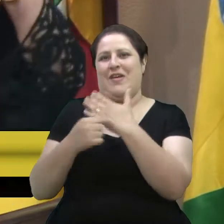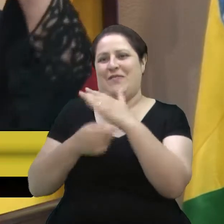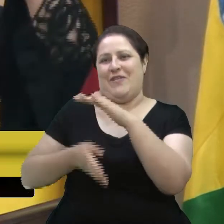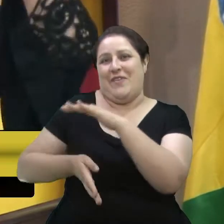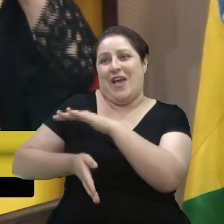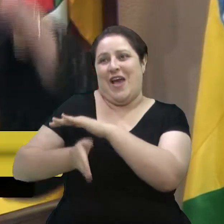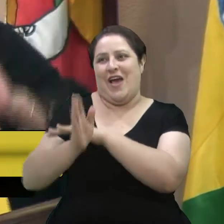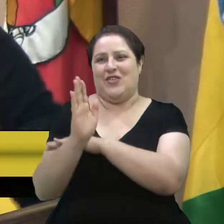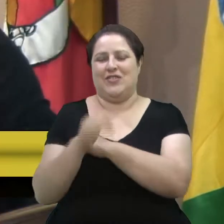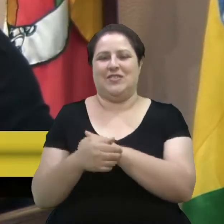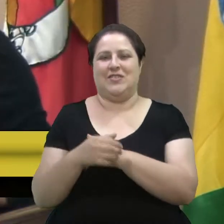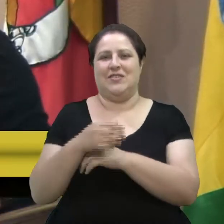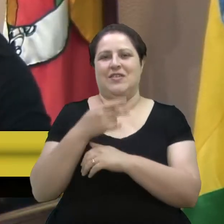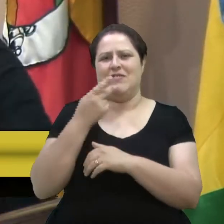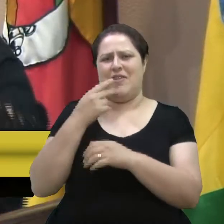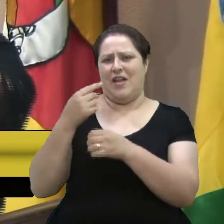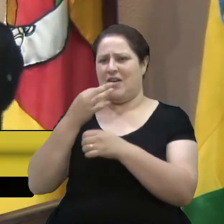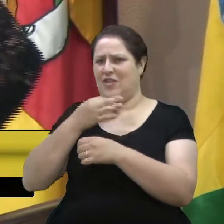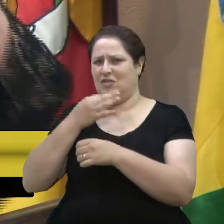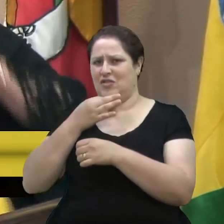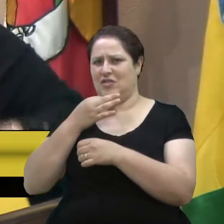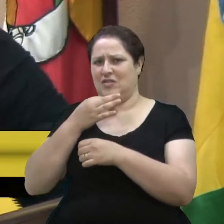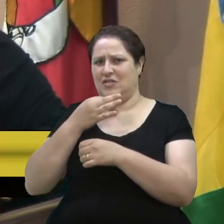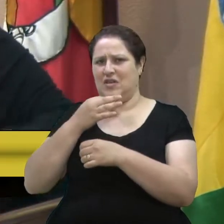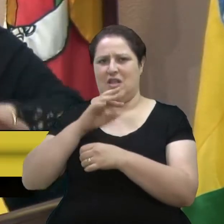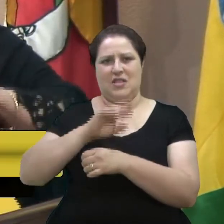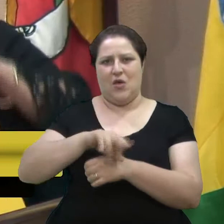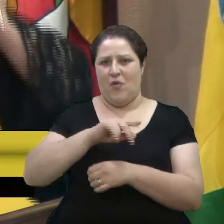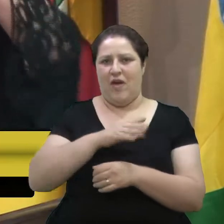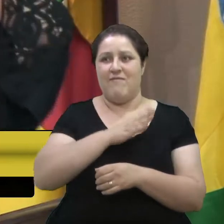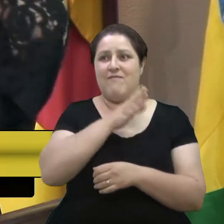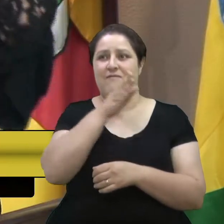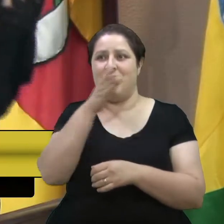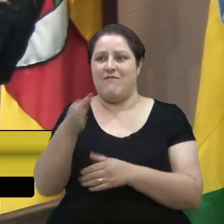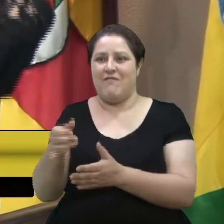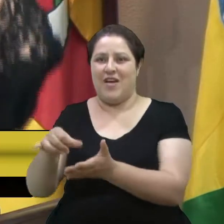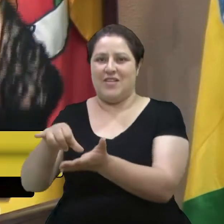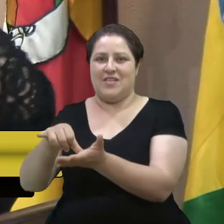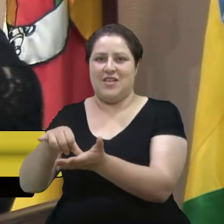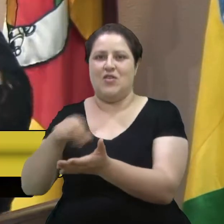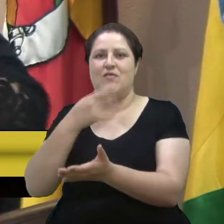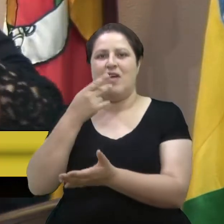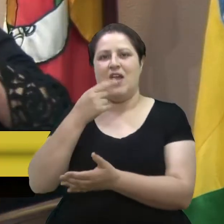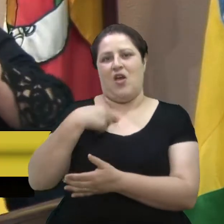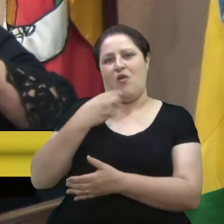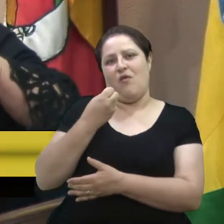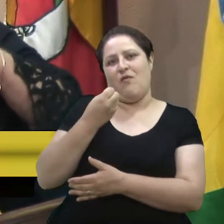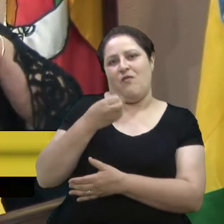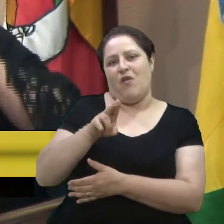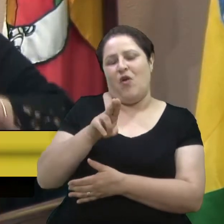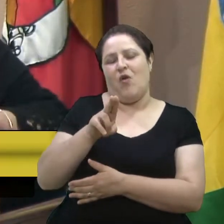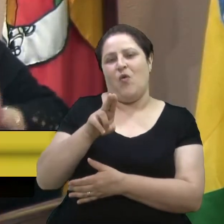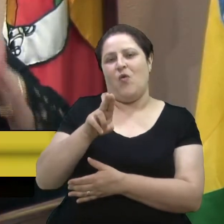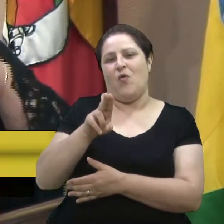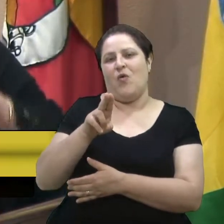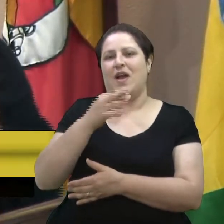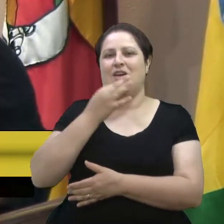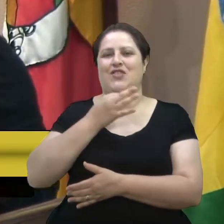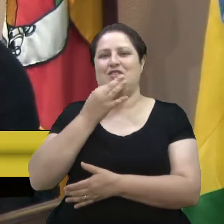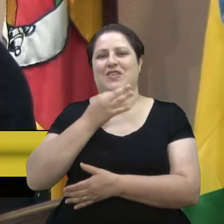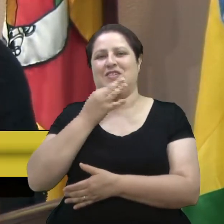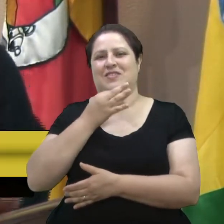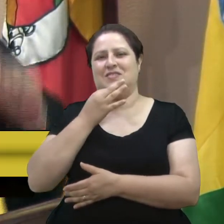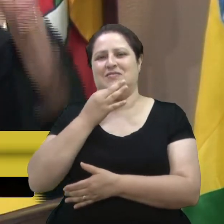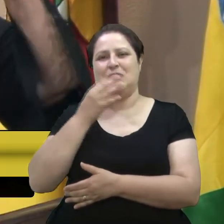o pessoal não dizia, vamos para o centro. Nós vamos para Caxias. Não sei se Forqueta era assim, mas nós temos ainda hoje